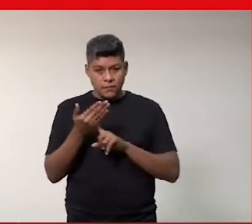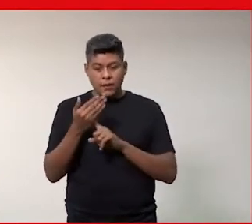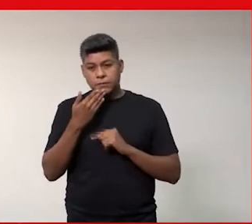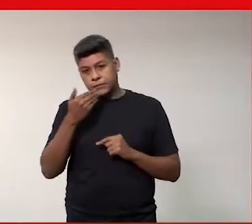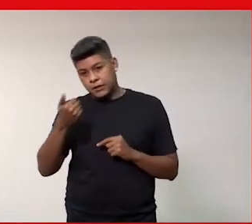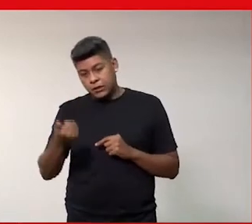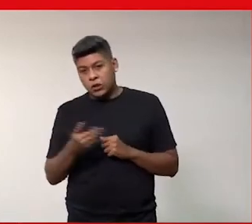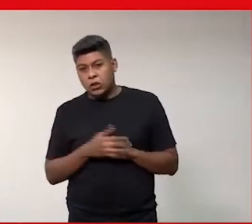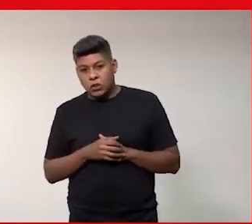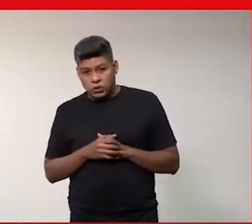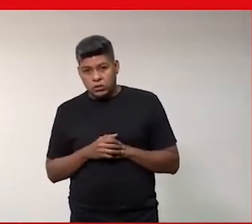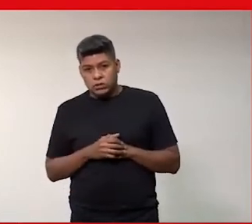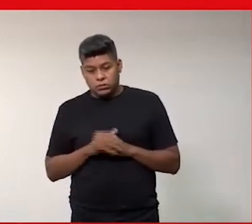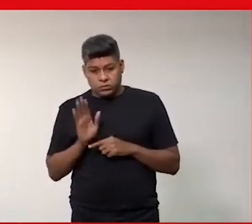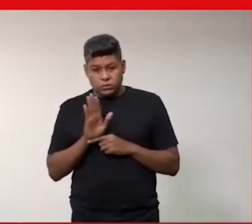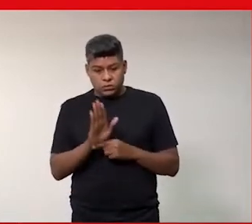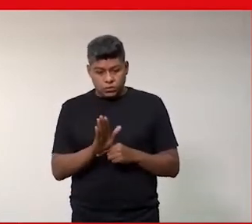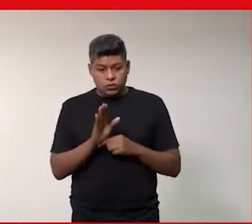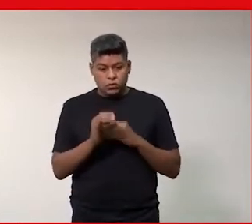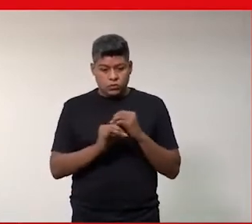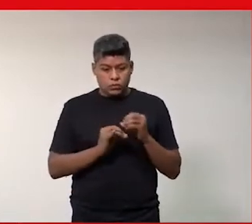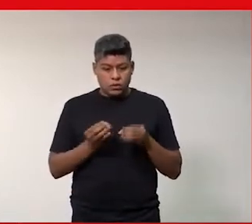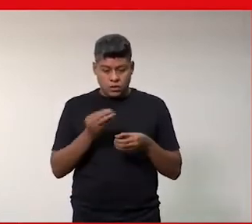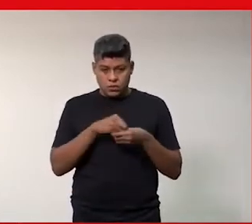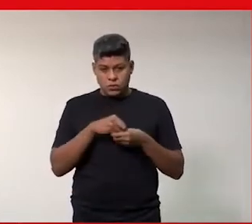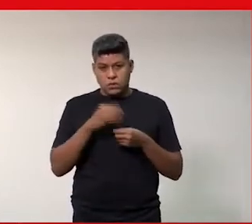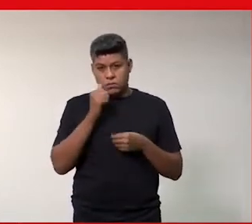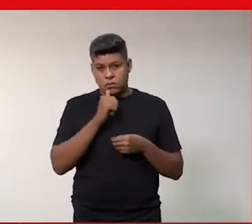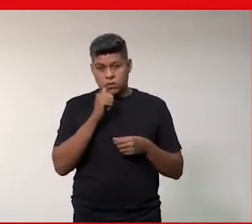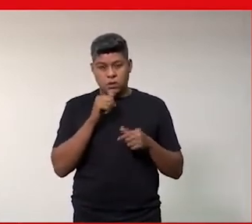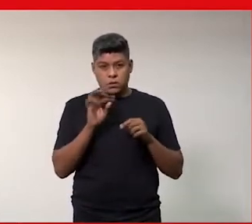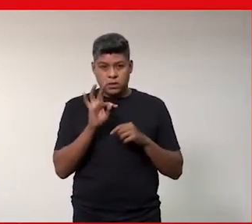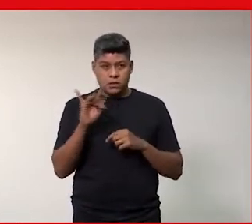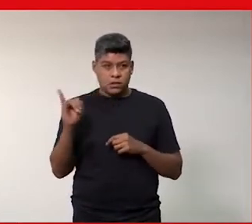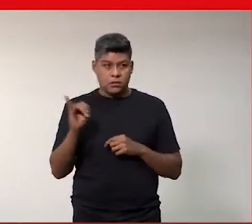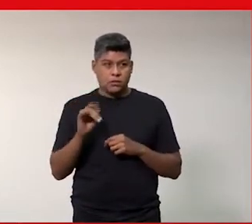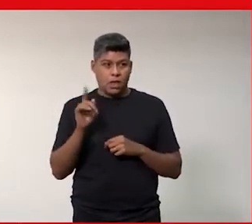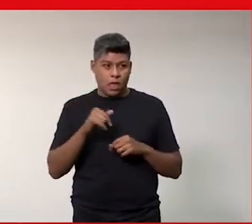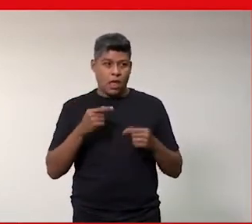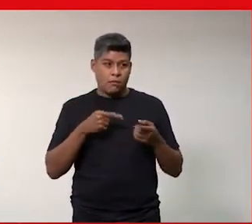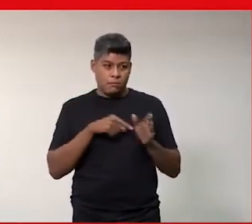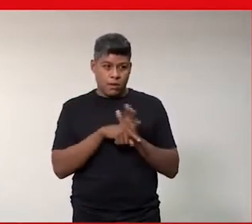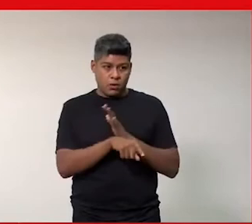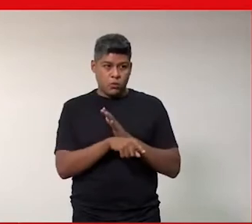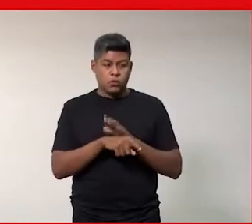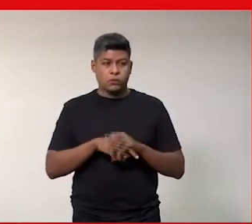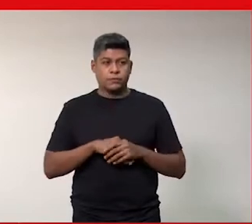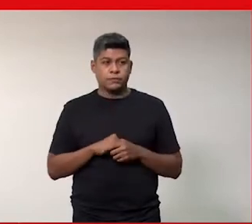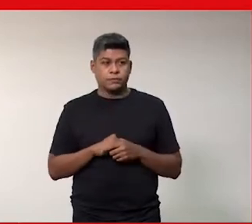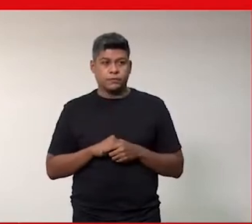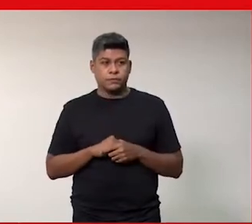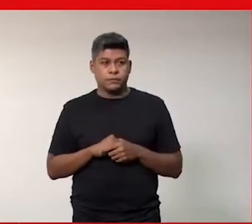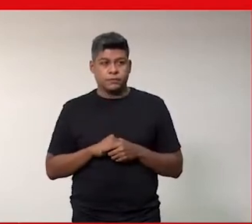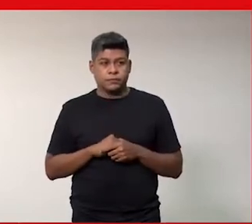melhores que amparem a inclusão de mulheres no mercado de TI essa é a provocação que gostaria de deixar